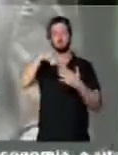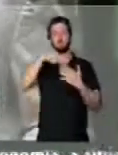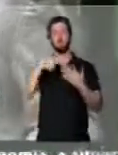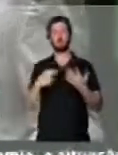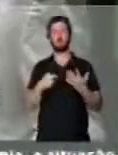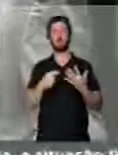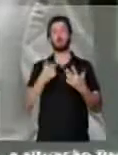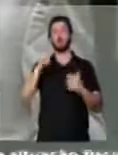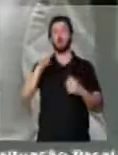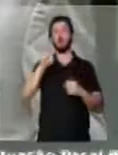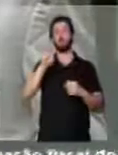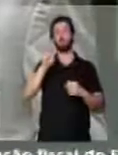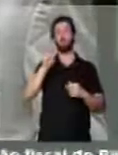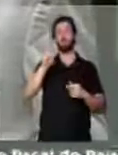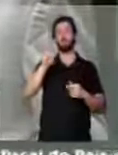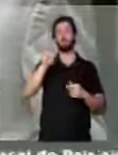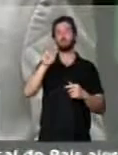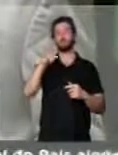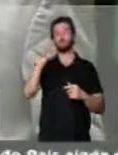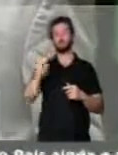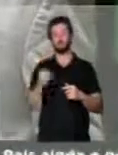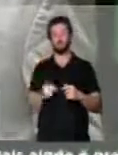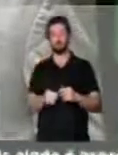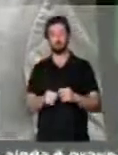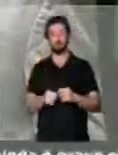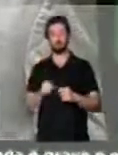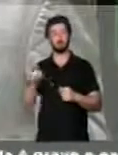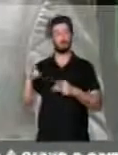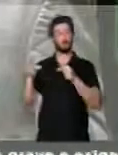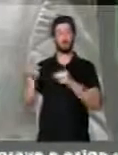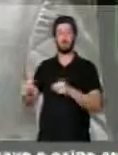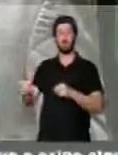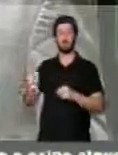com outros mais. Ele não merecia isso.